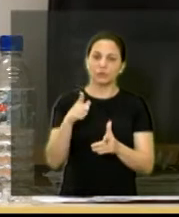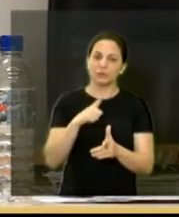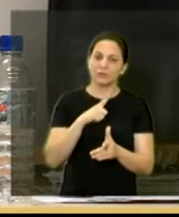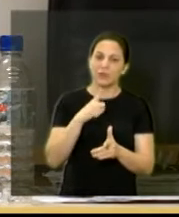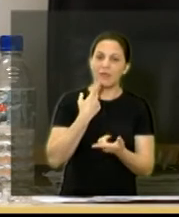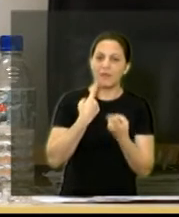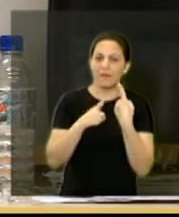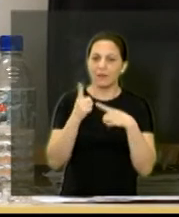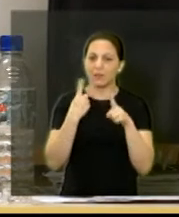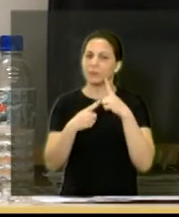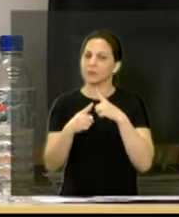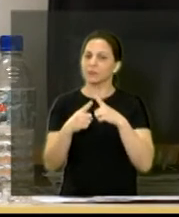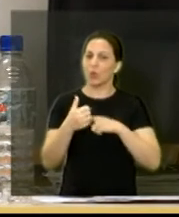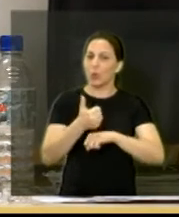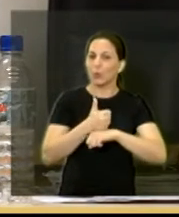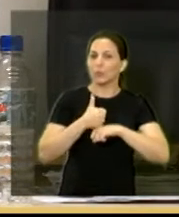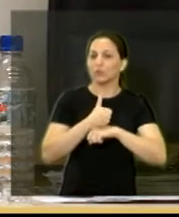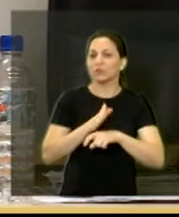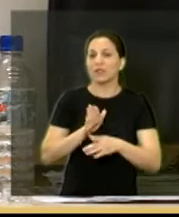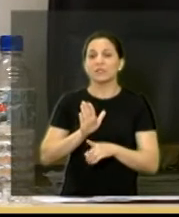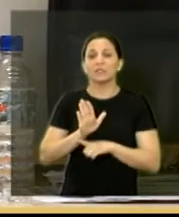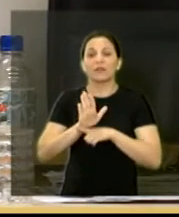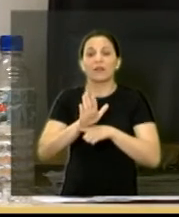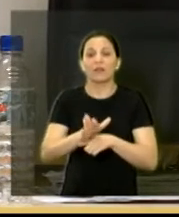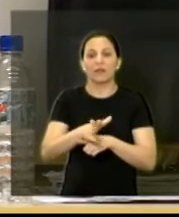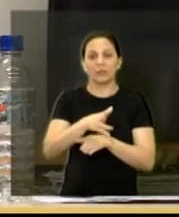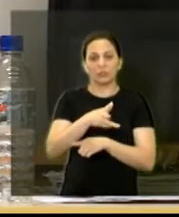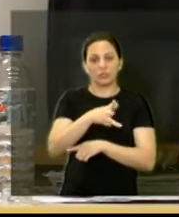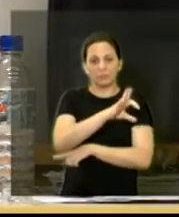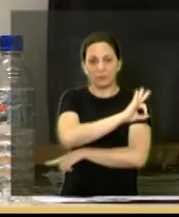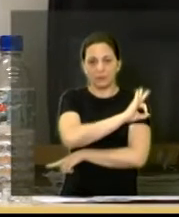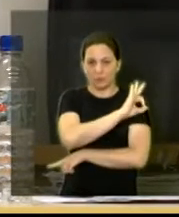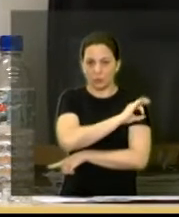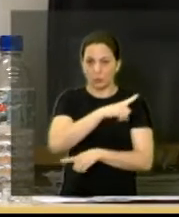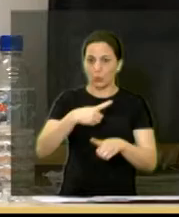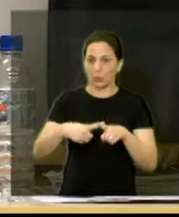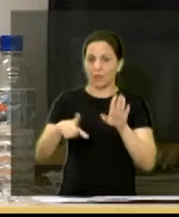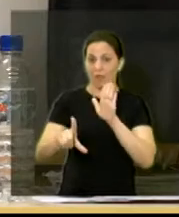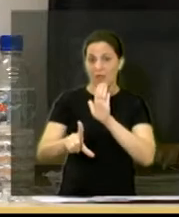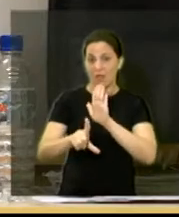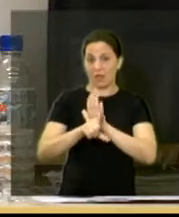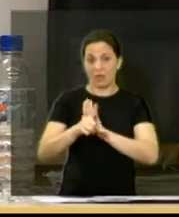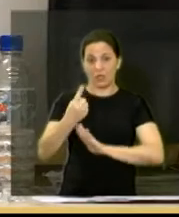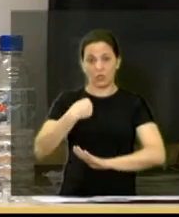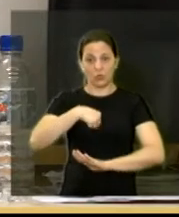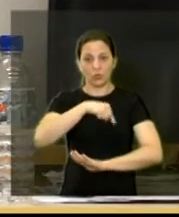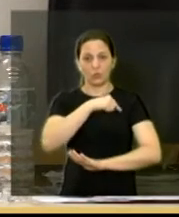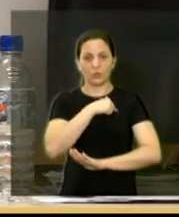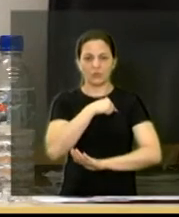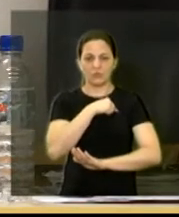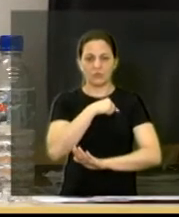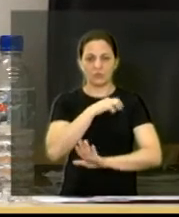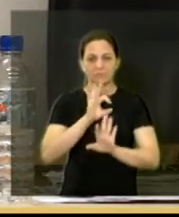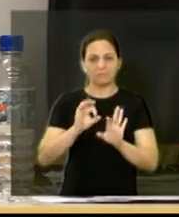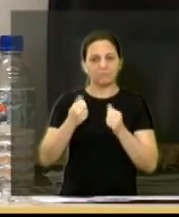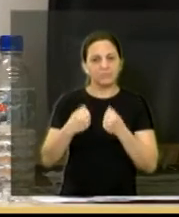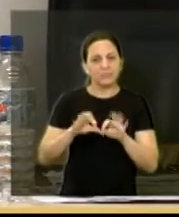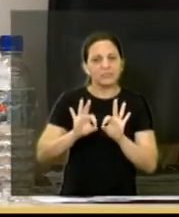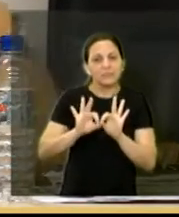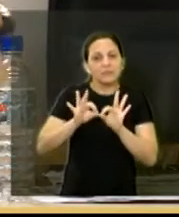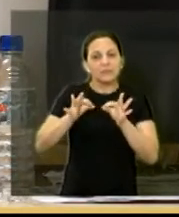reclamação sobre os profissionais que atendem lá uma porque a própria legislação nossa e a gente tem que simplificar